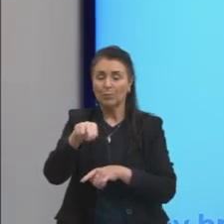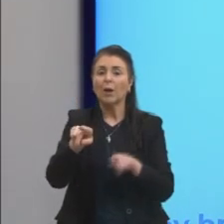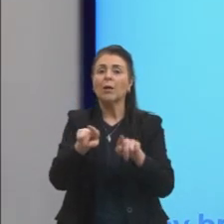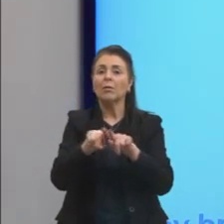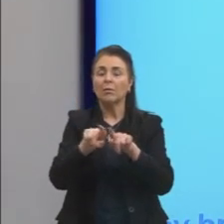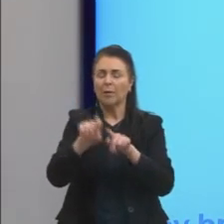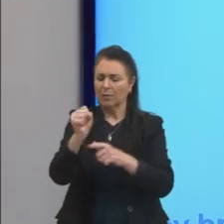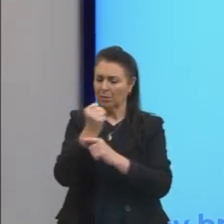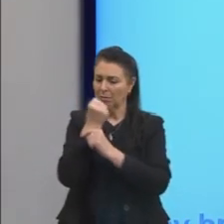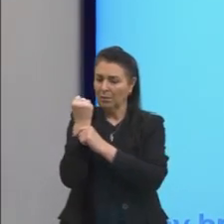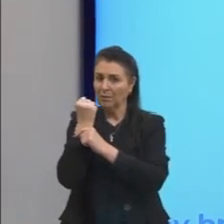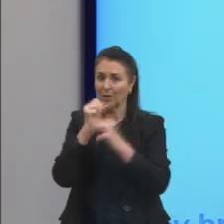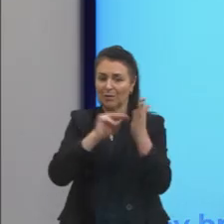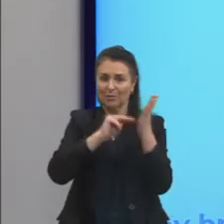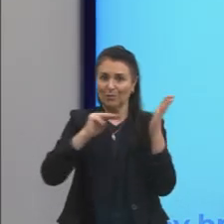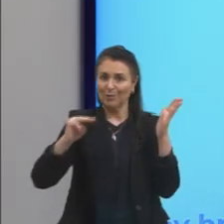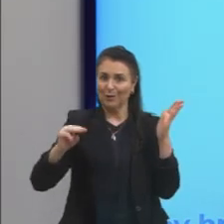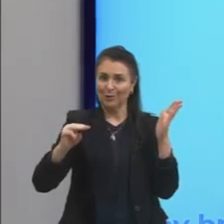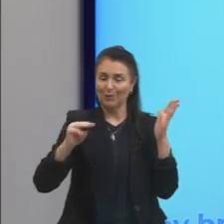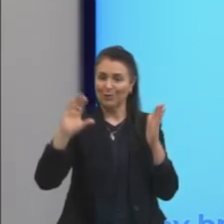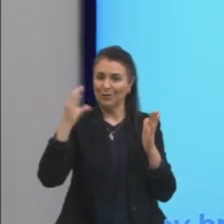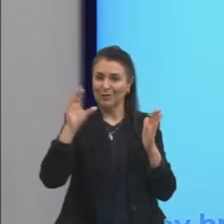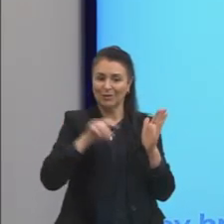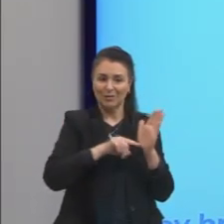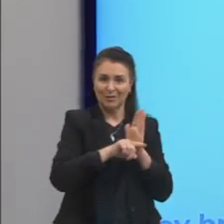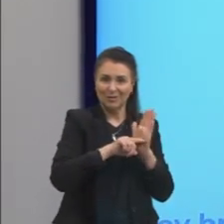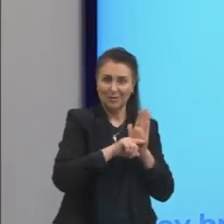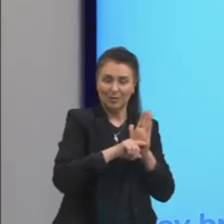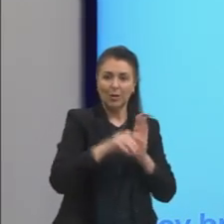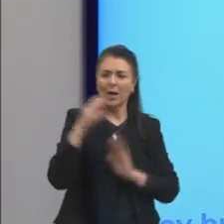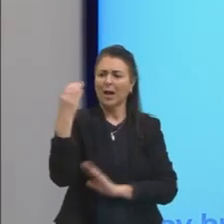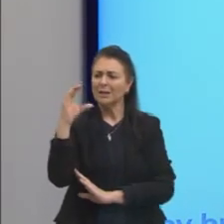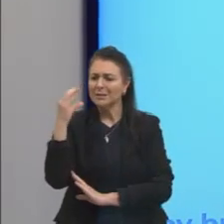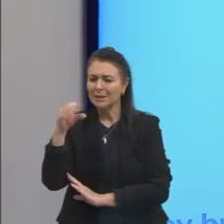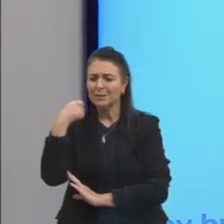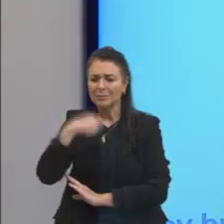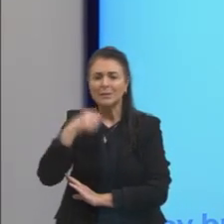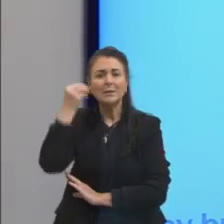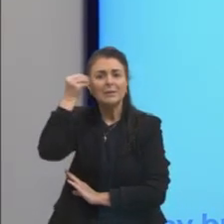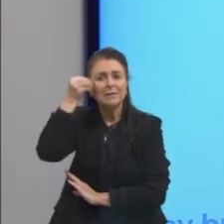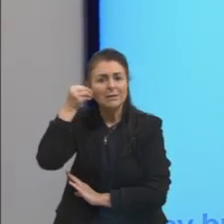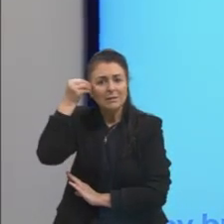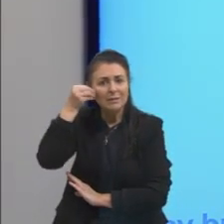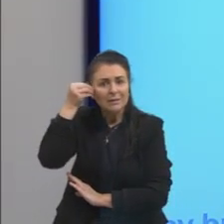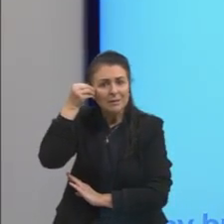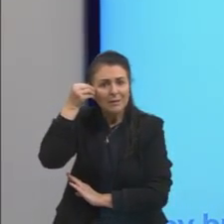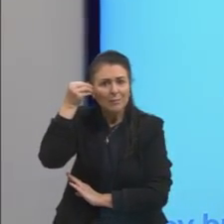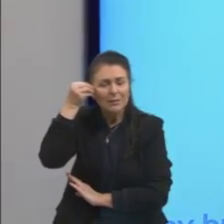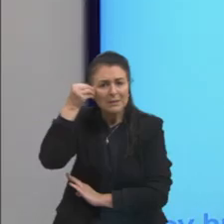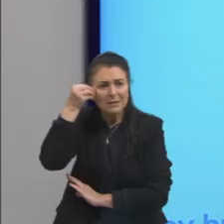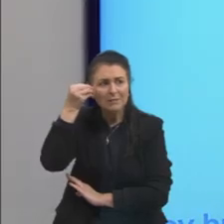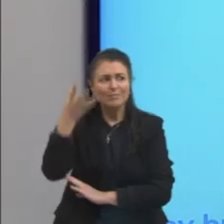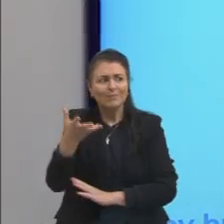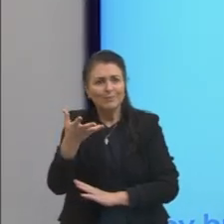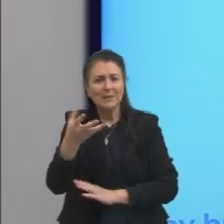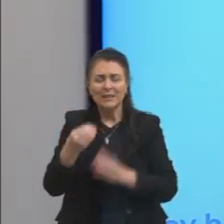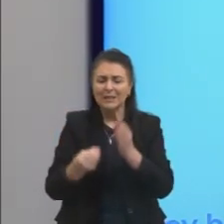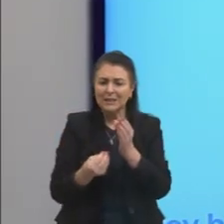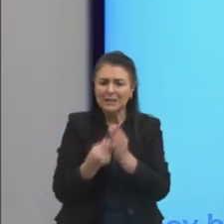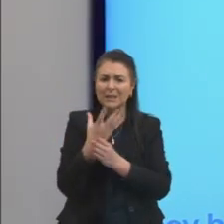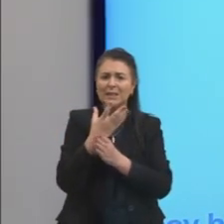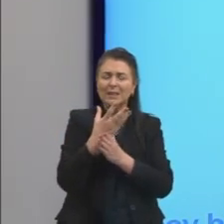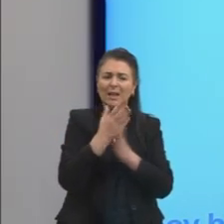método científico. Ele vai dizer da ciência experimental, método científico. Ele cria uma série de